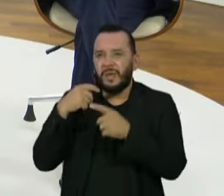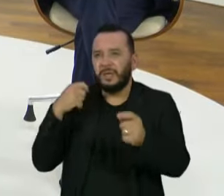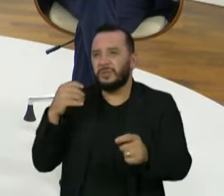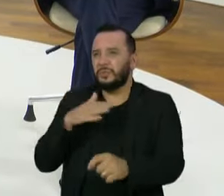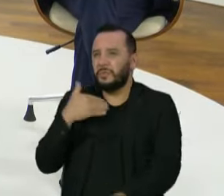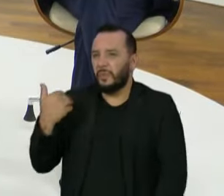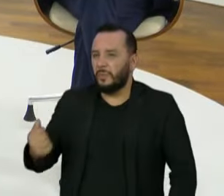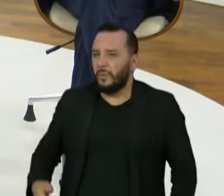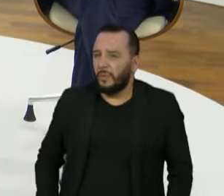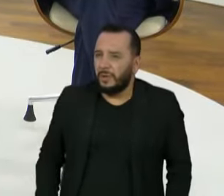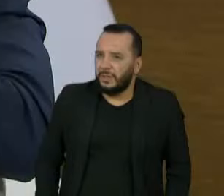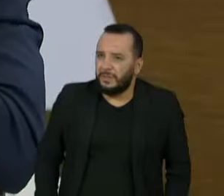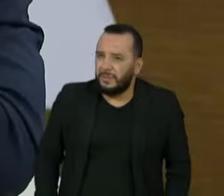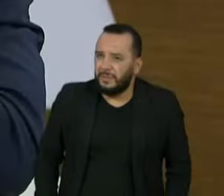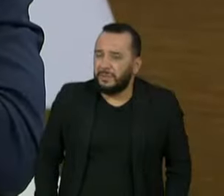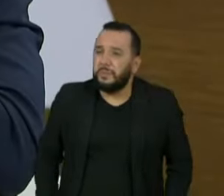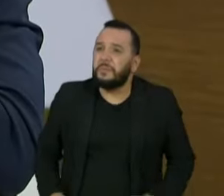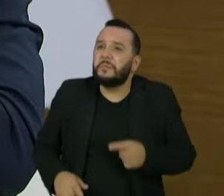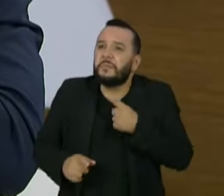que ele só foi